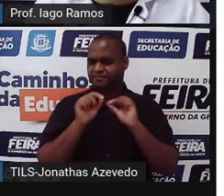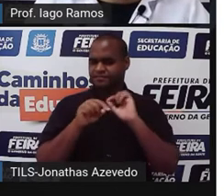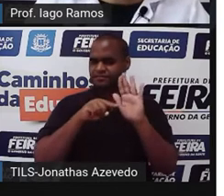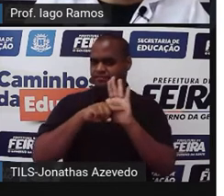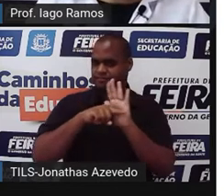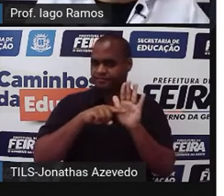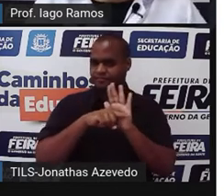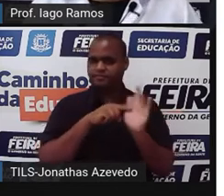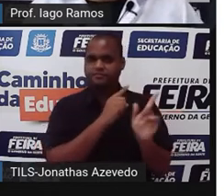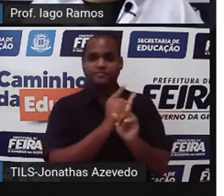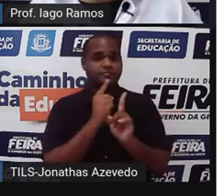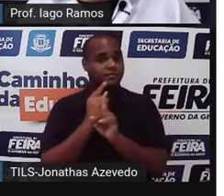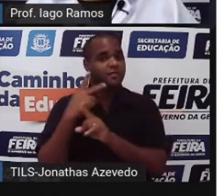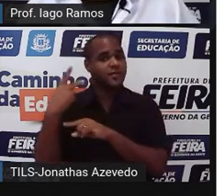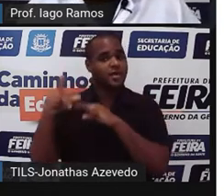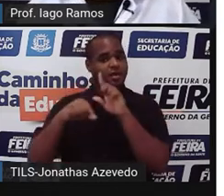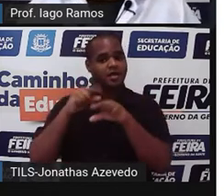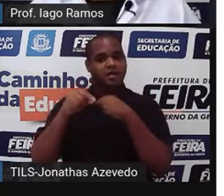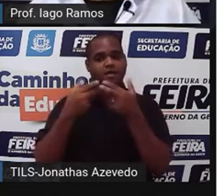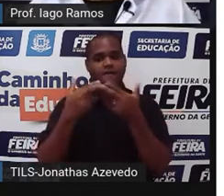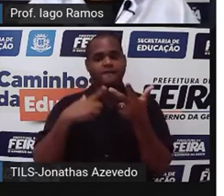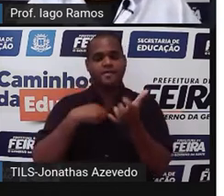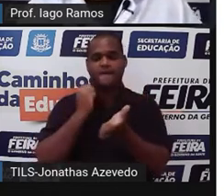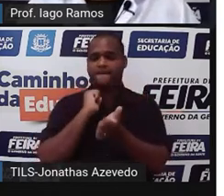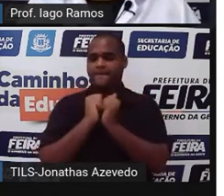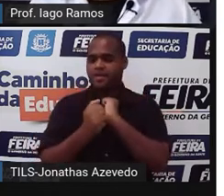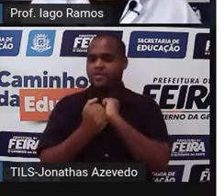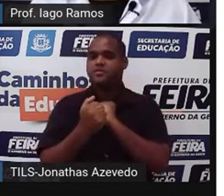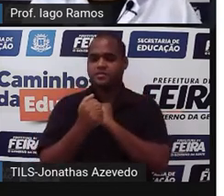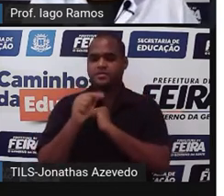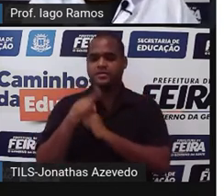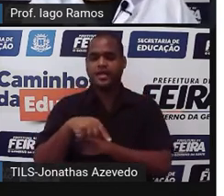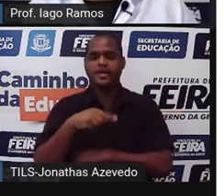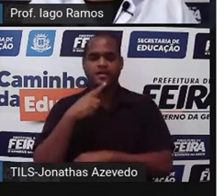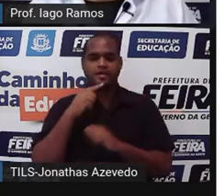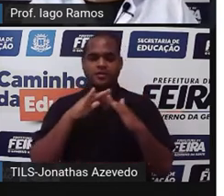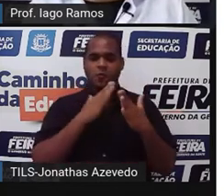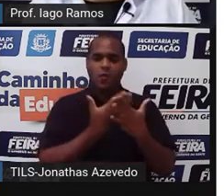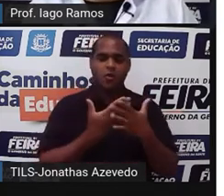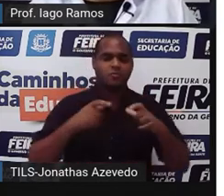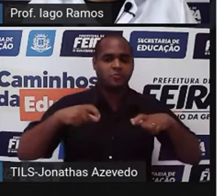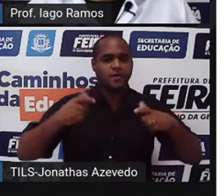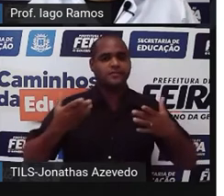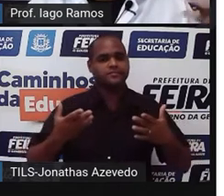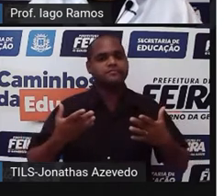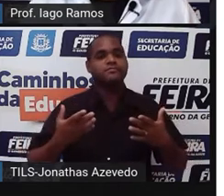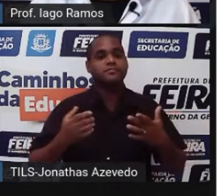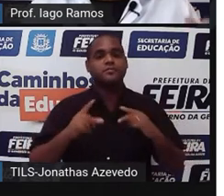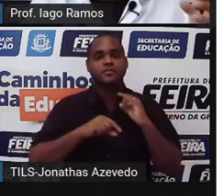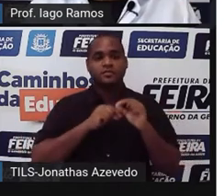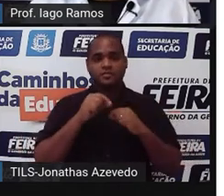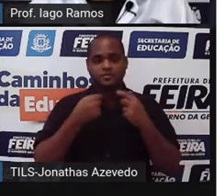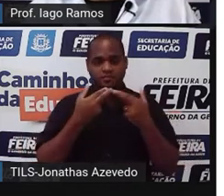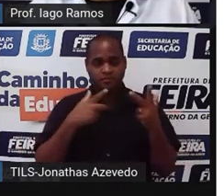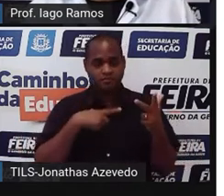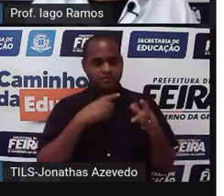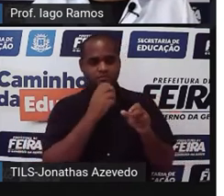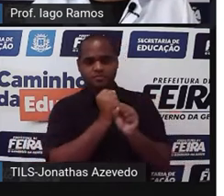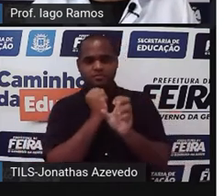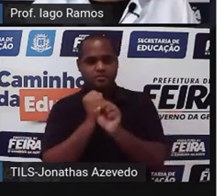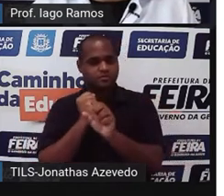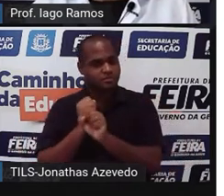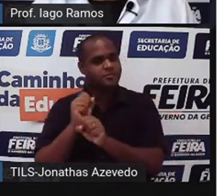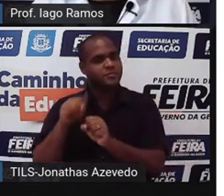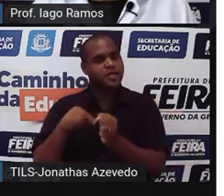sobre preferência de esportes que foi feita em alguma escola, tá bom? E aí, se coletou a quantidade de